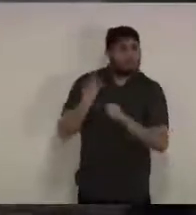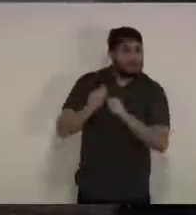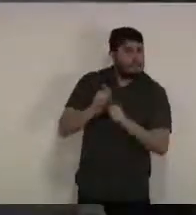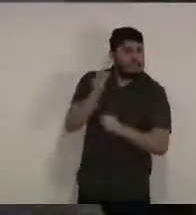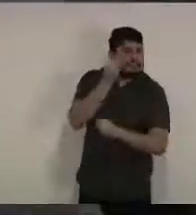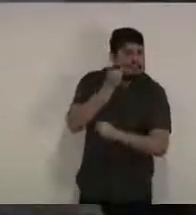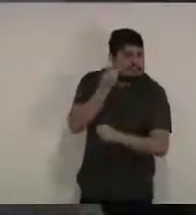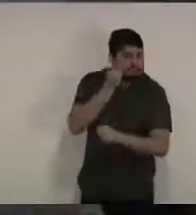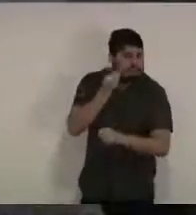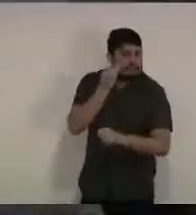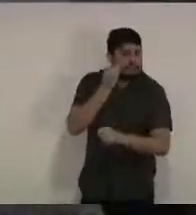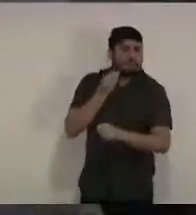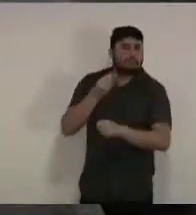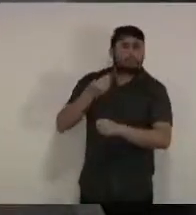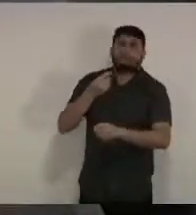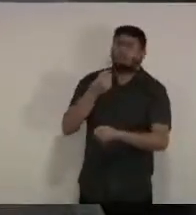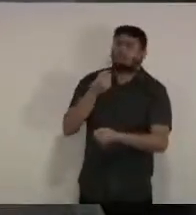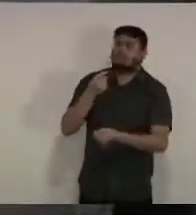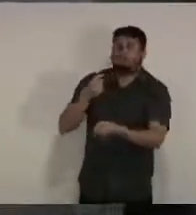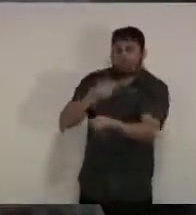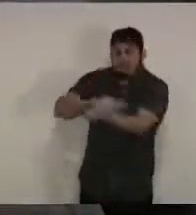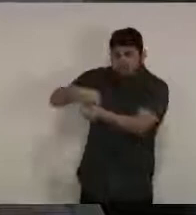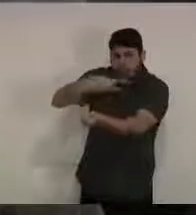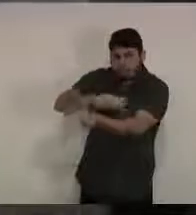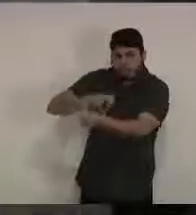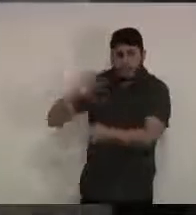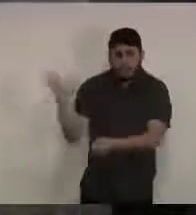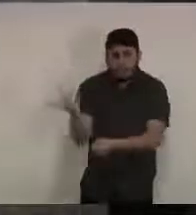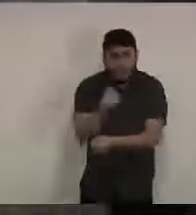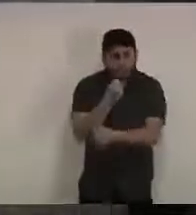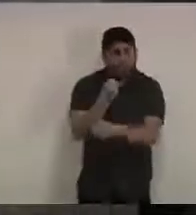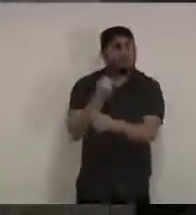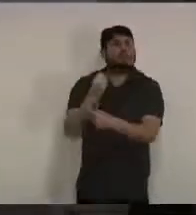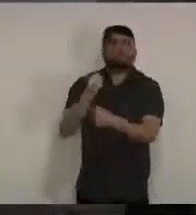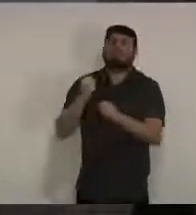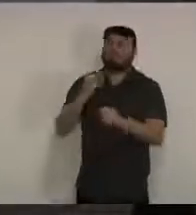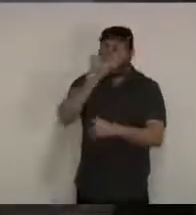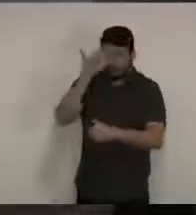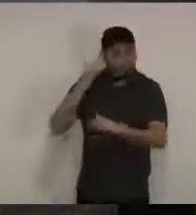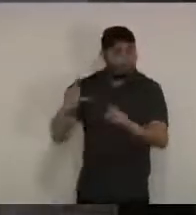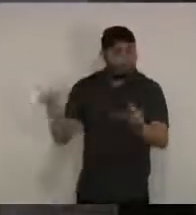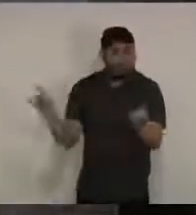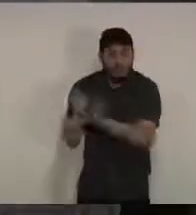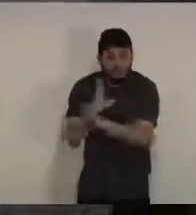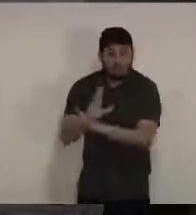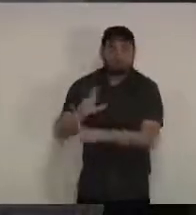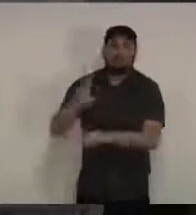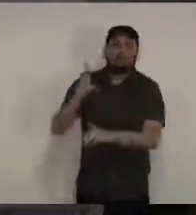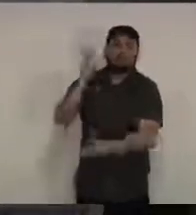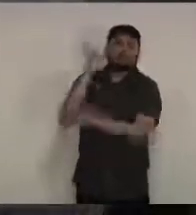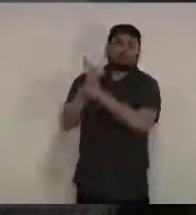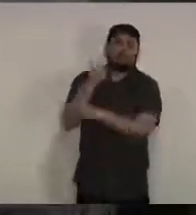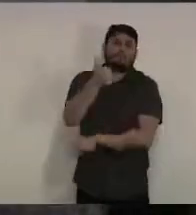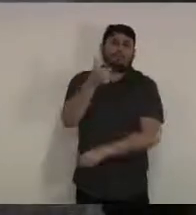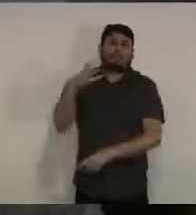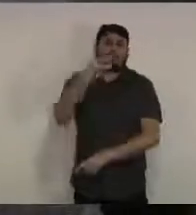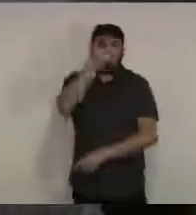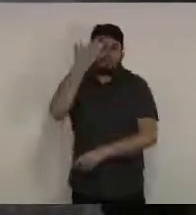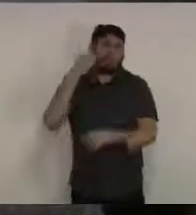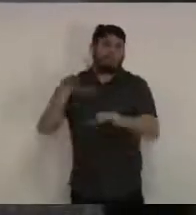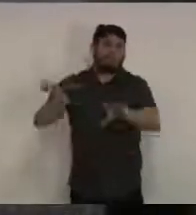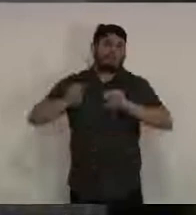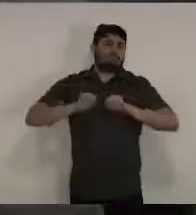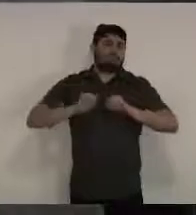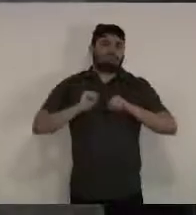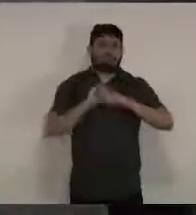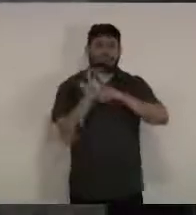moradores foram transferidos para a nossa unidade hospitalar realizaram todos os exames fizeram o teste molecular para comprovação do